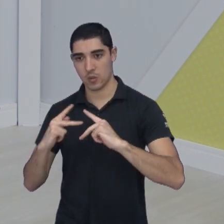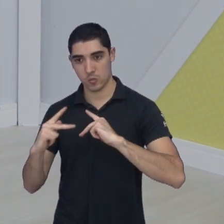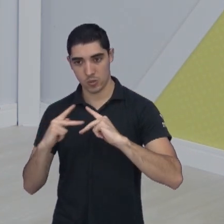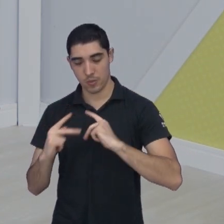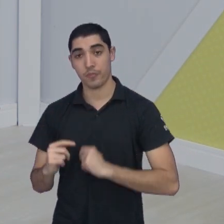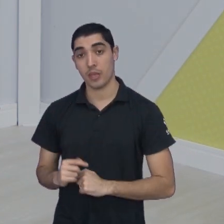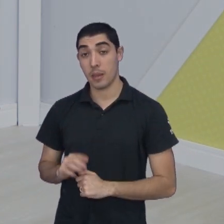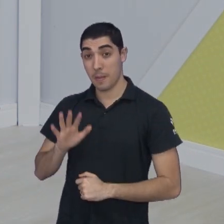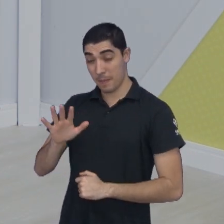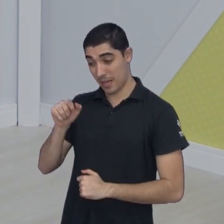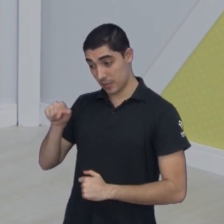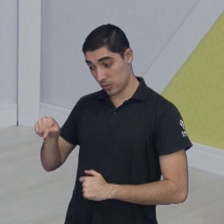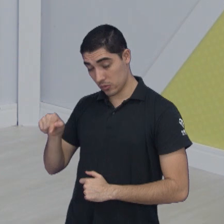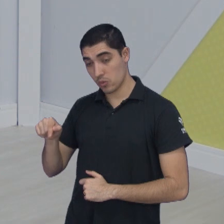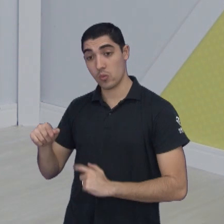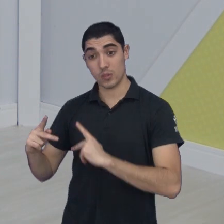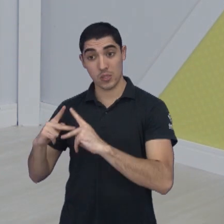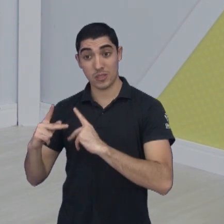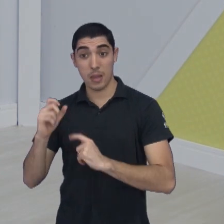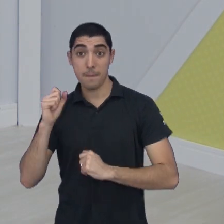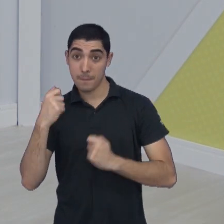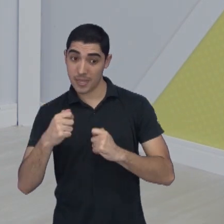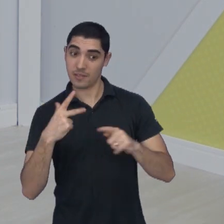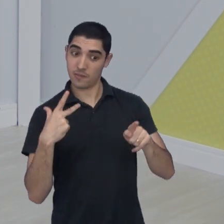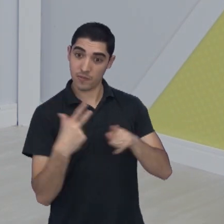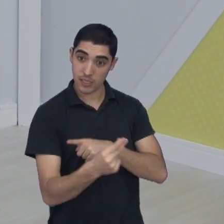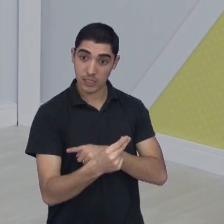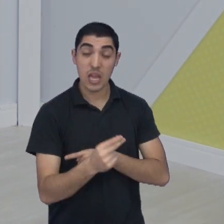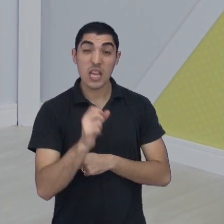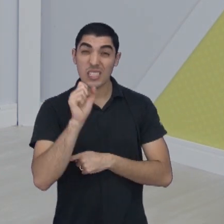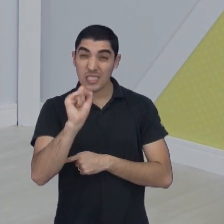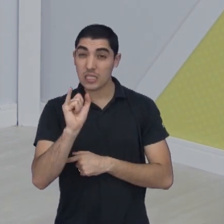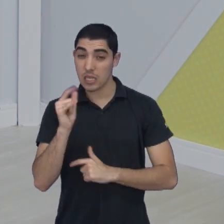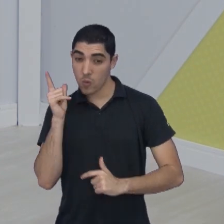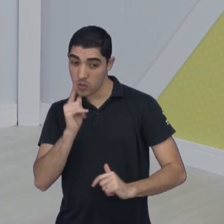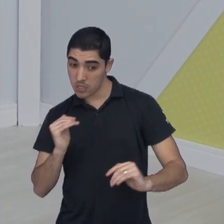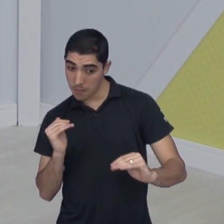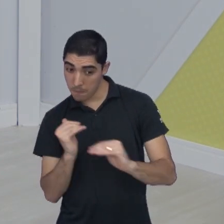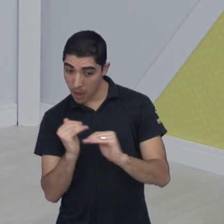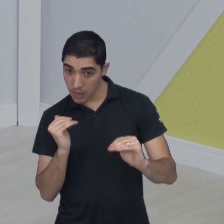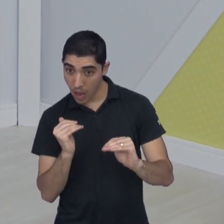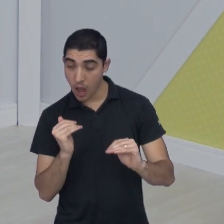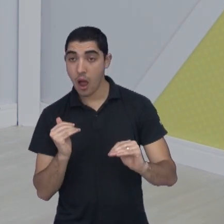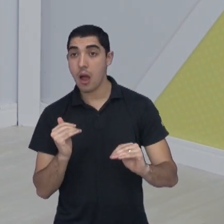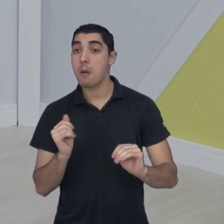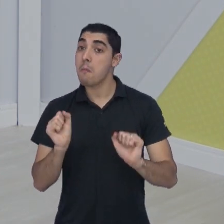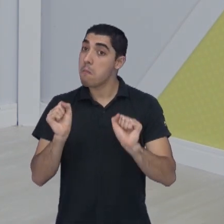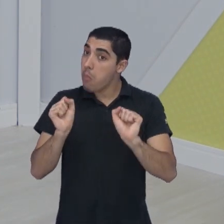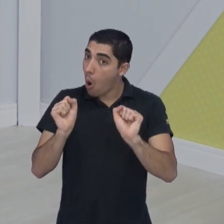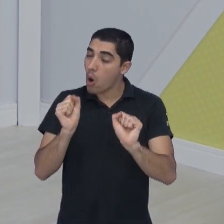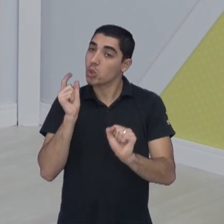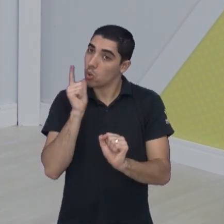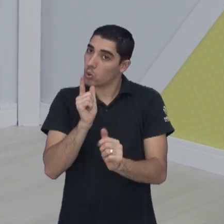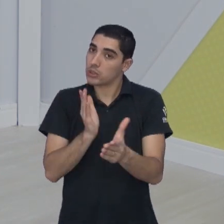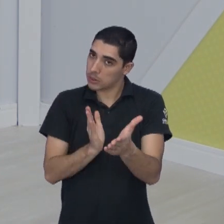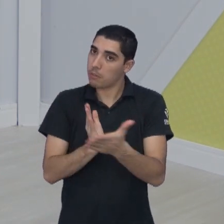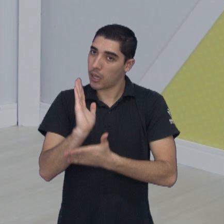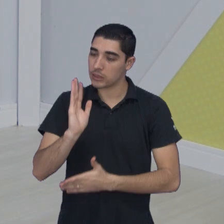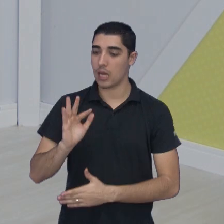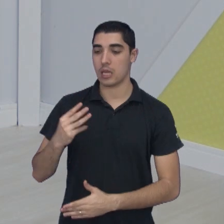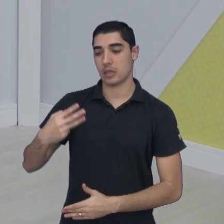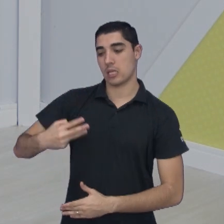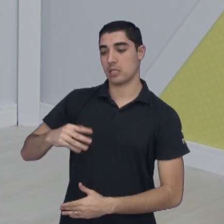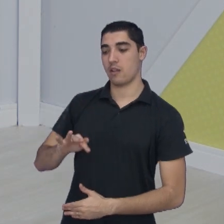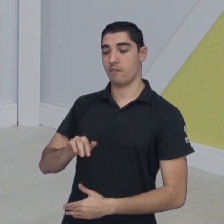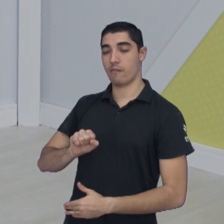mas dependendo até de combinação de resultados, pode avançar com o empate na esperança de chegar à terceira fase, que